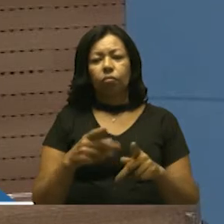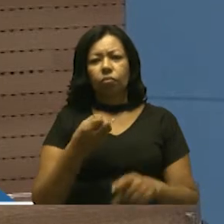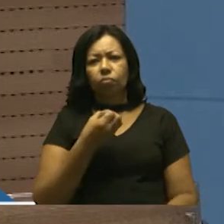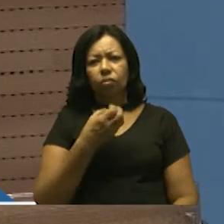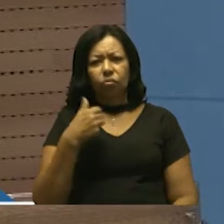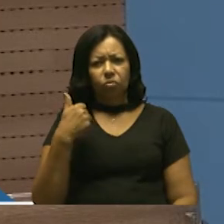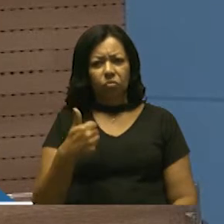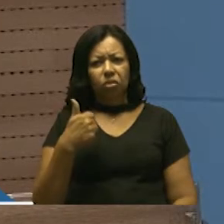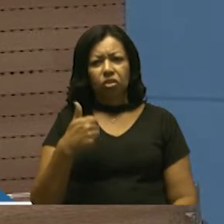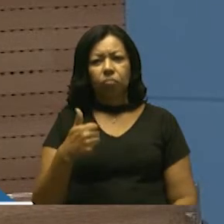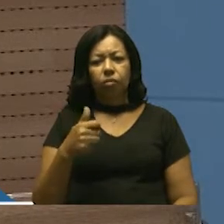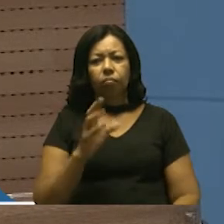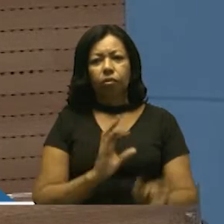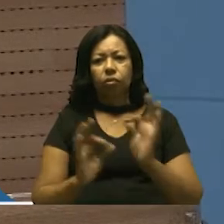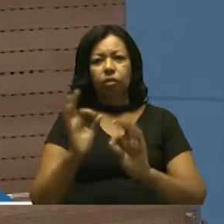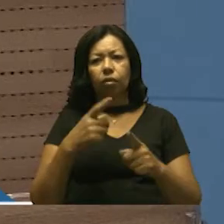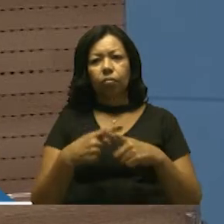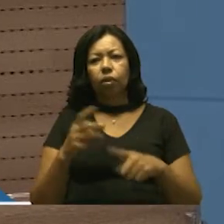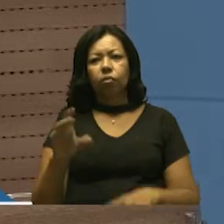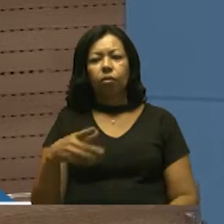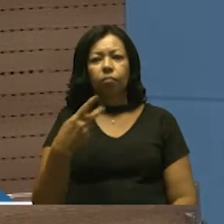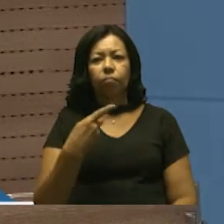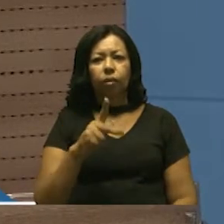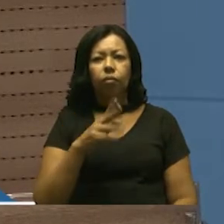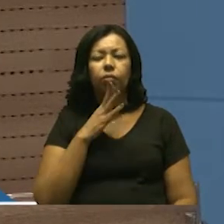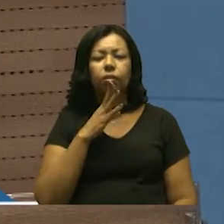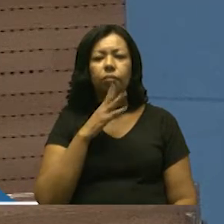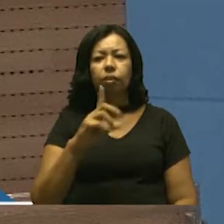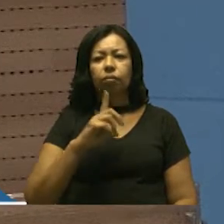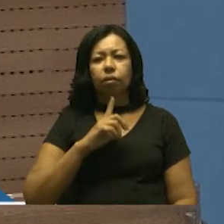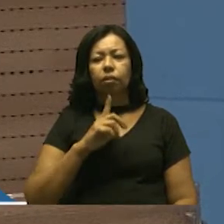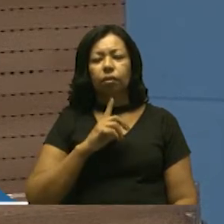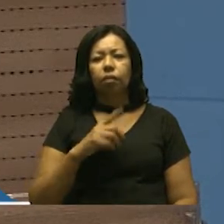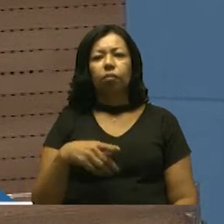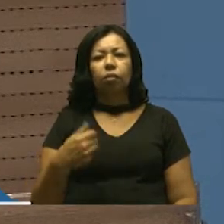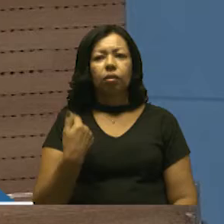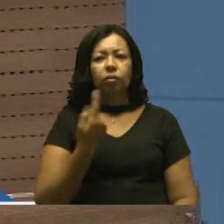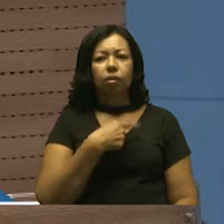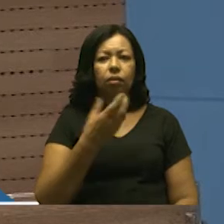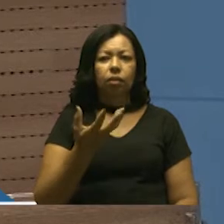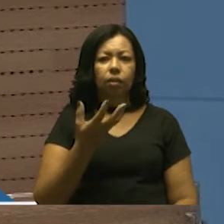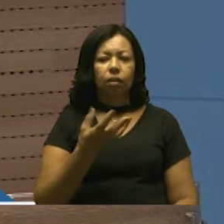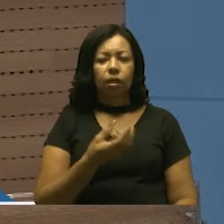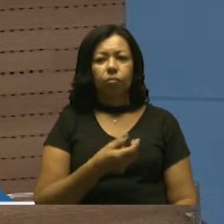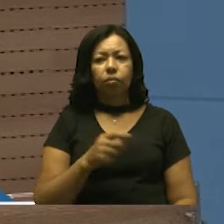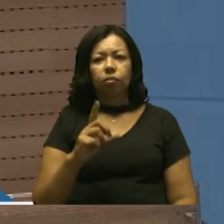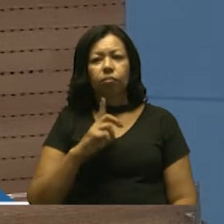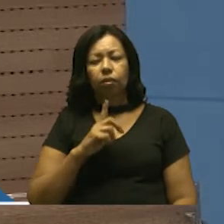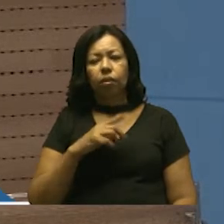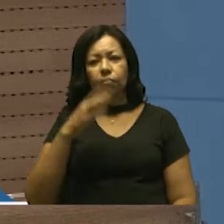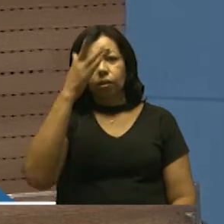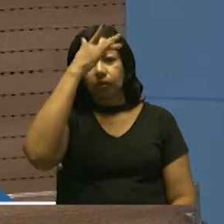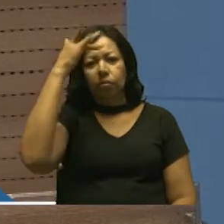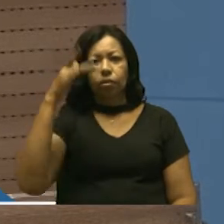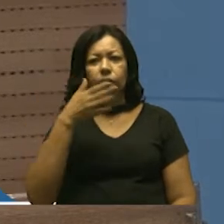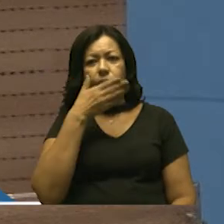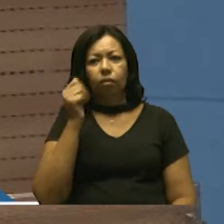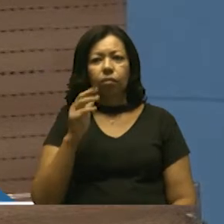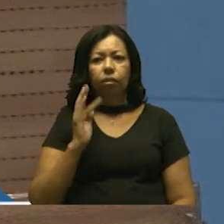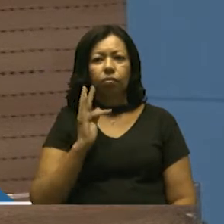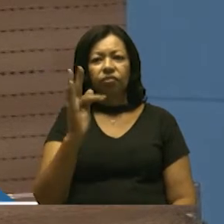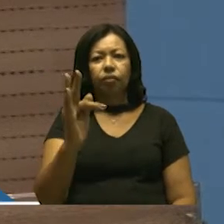projeto, porque só através do conhecimento que a gente vai ter a revolução que nós queremos e vamos ter os cidadãos melhores do amanhã.